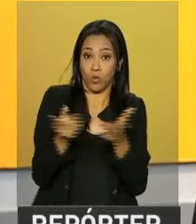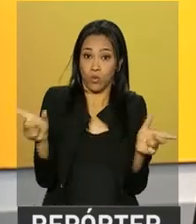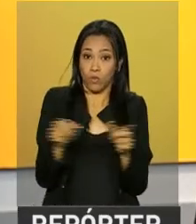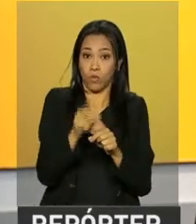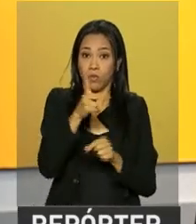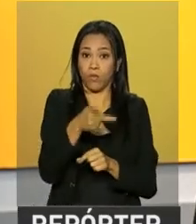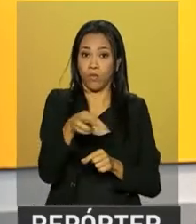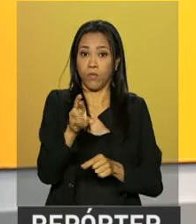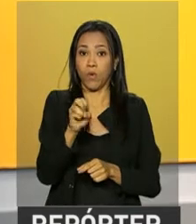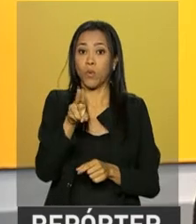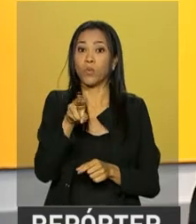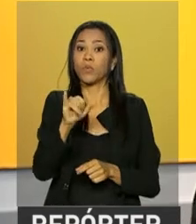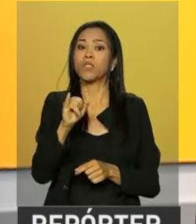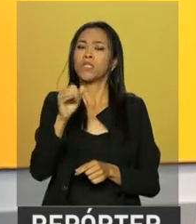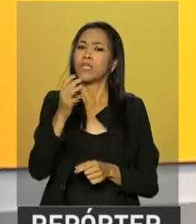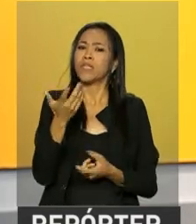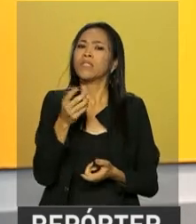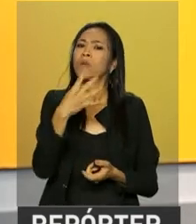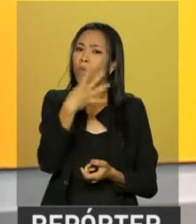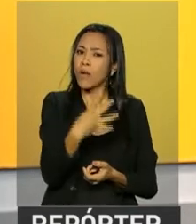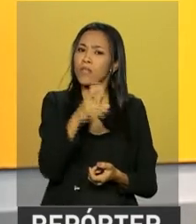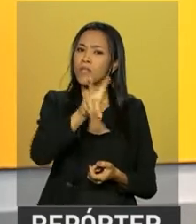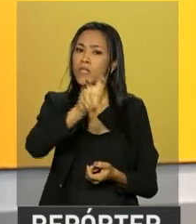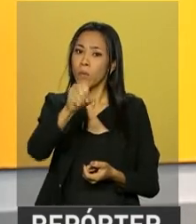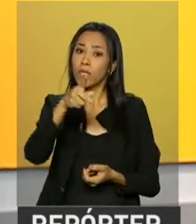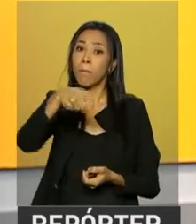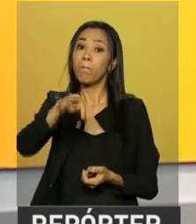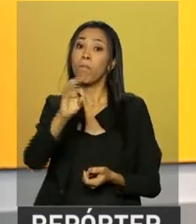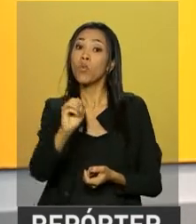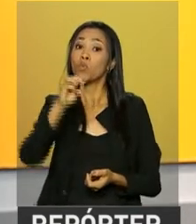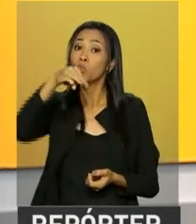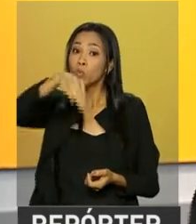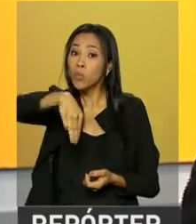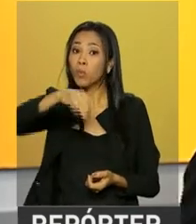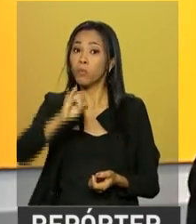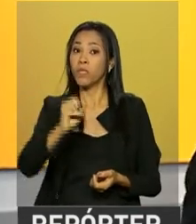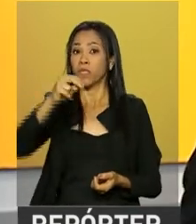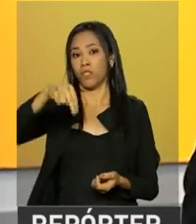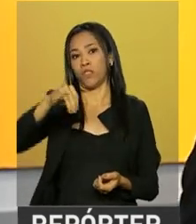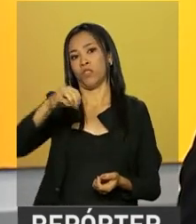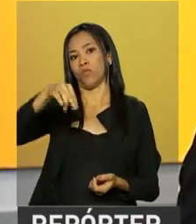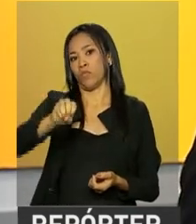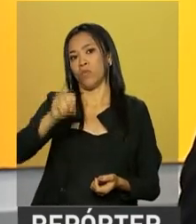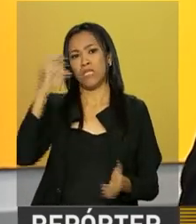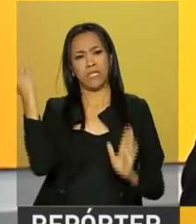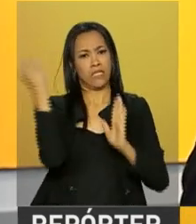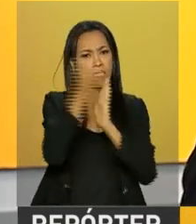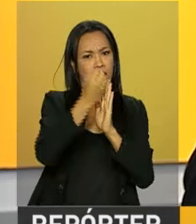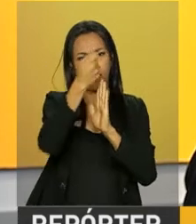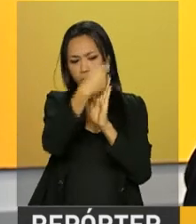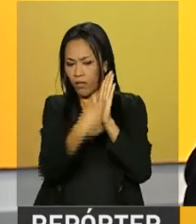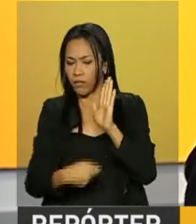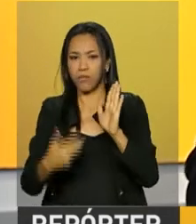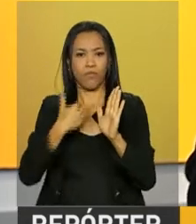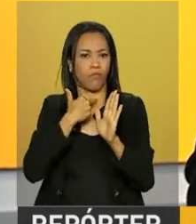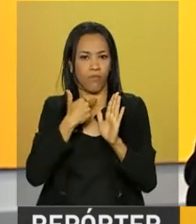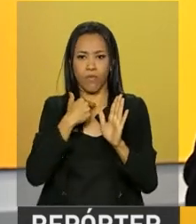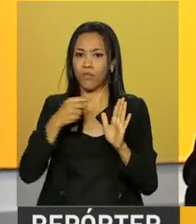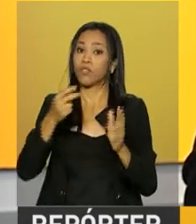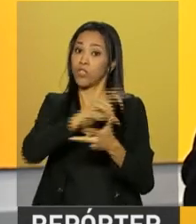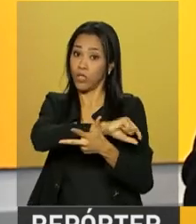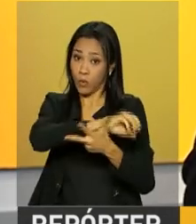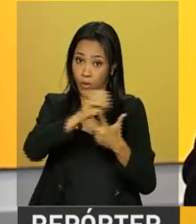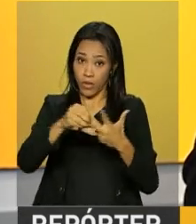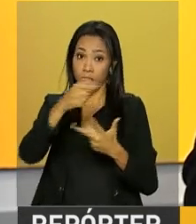é preciso ter tirado no mínimo 450 pontos e não ter zerado a redação no Enem de 2016.